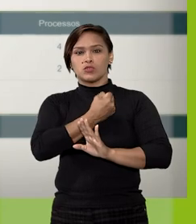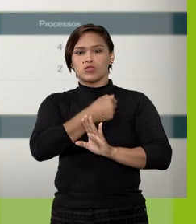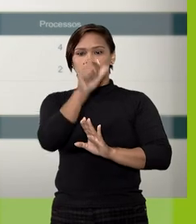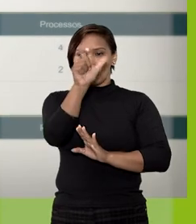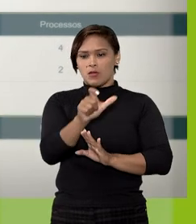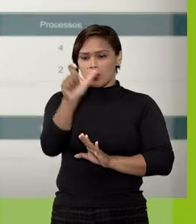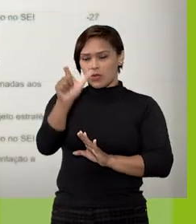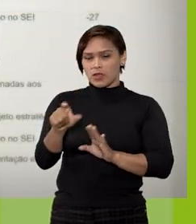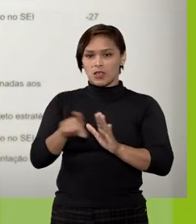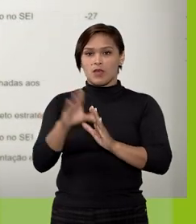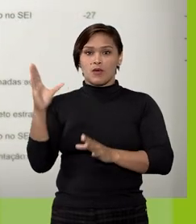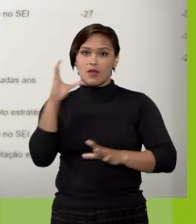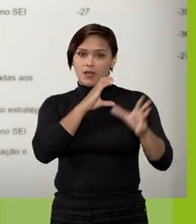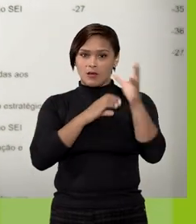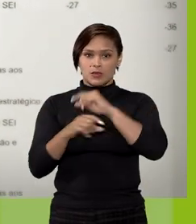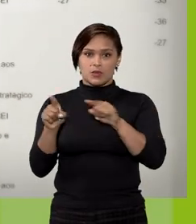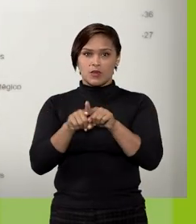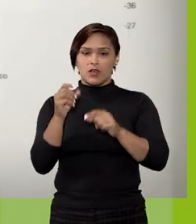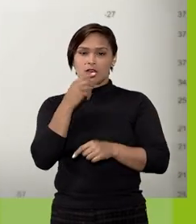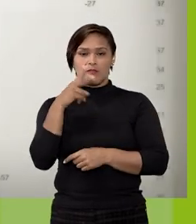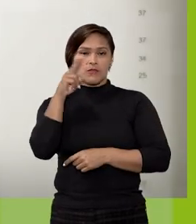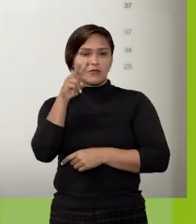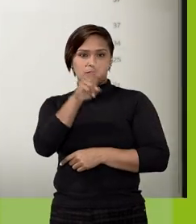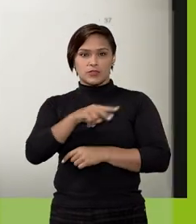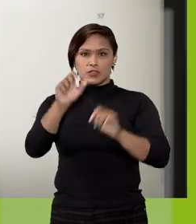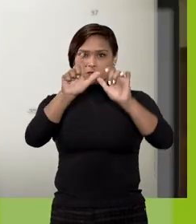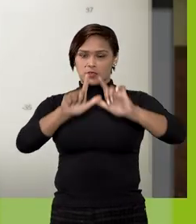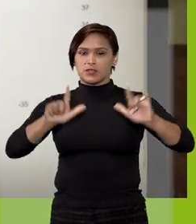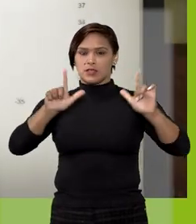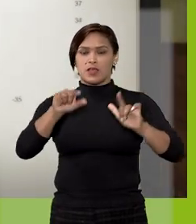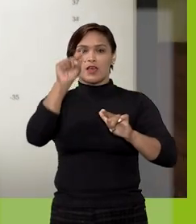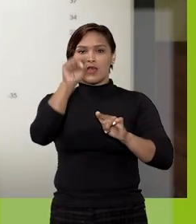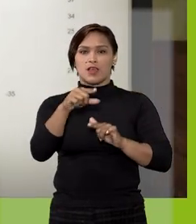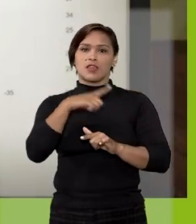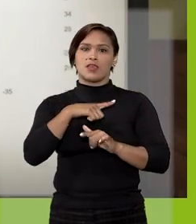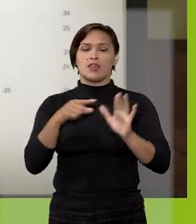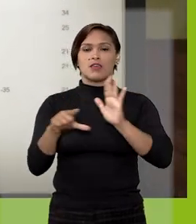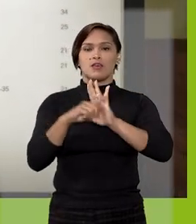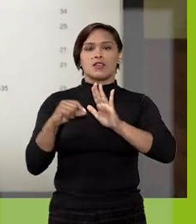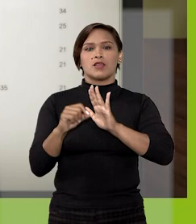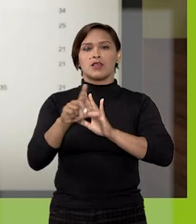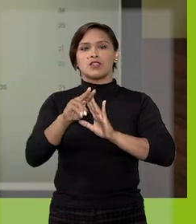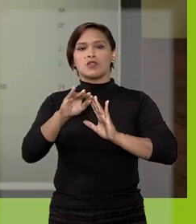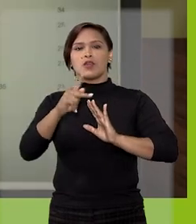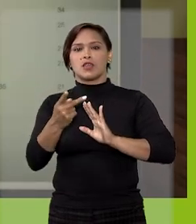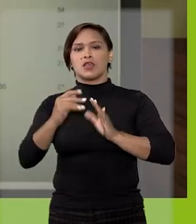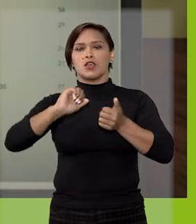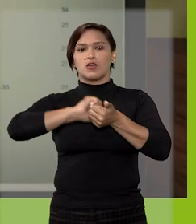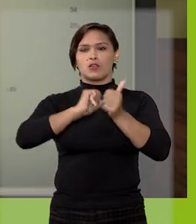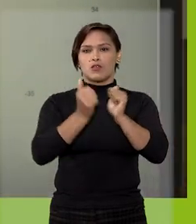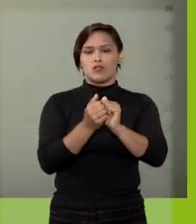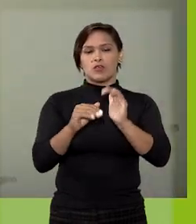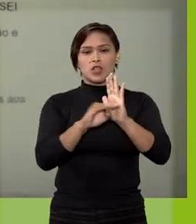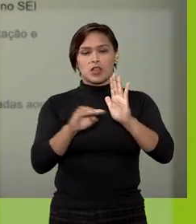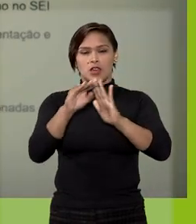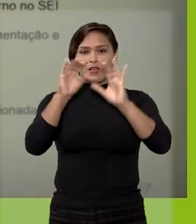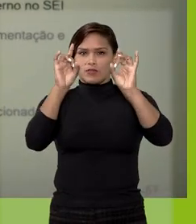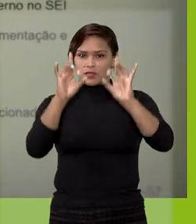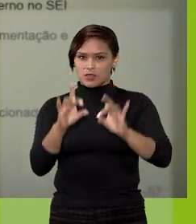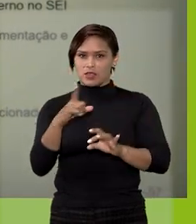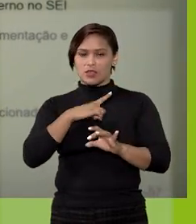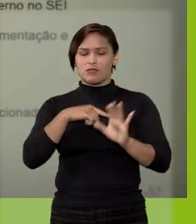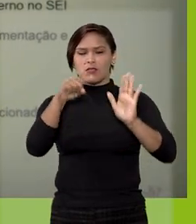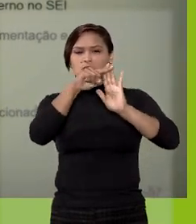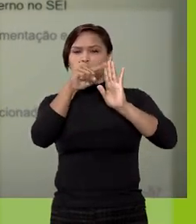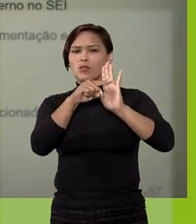do painel. Automaticamente, você irá visualizar esta tela. Aqui, ao clicar no link Configurar nível de detalhe, você